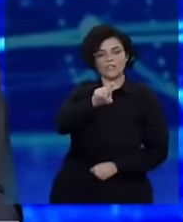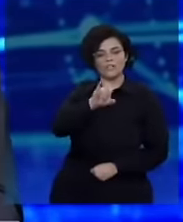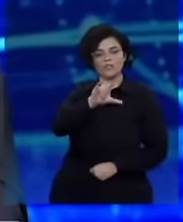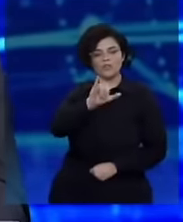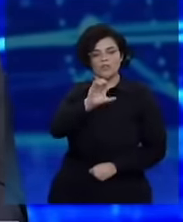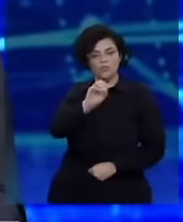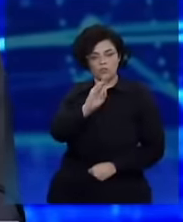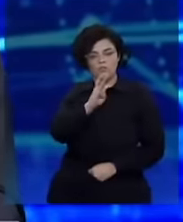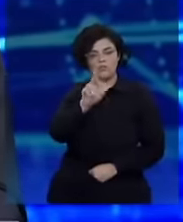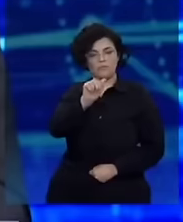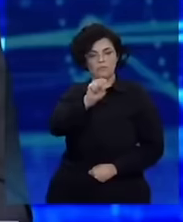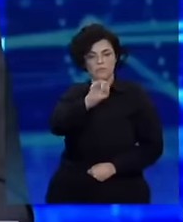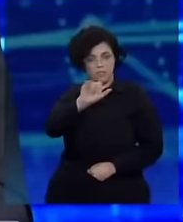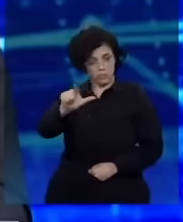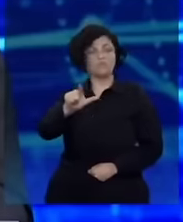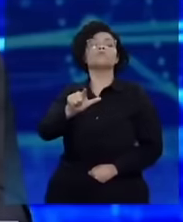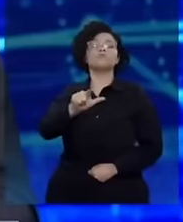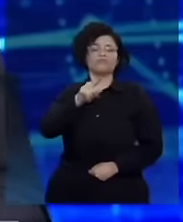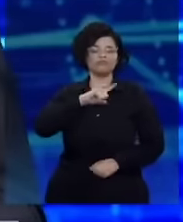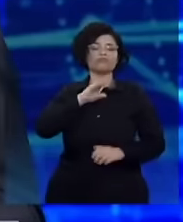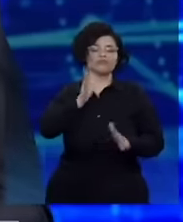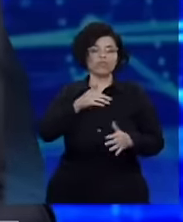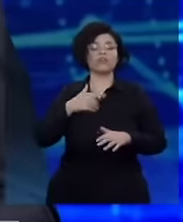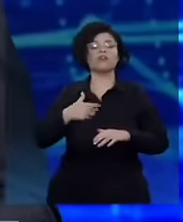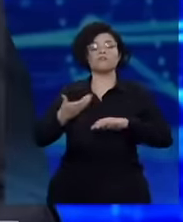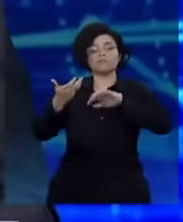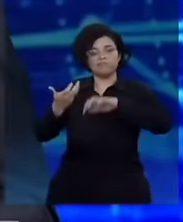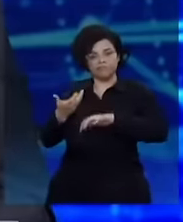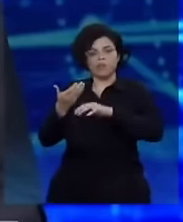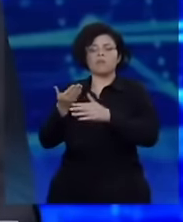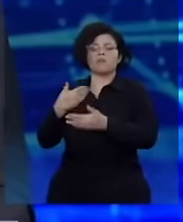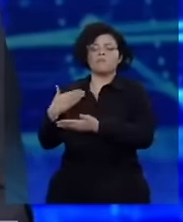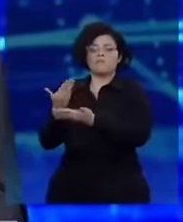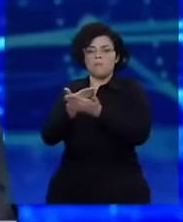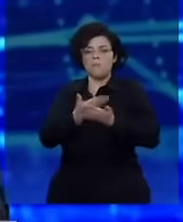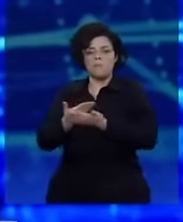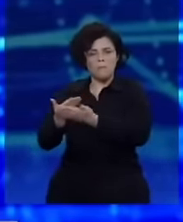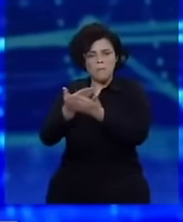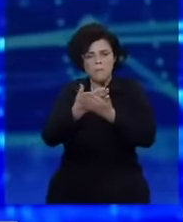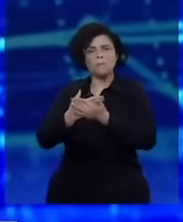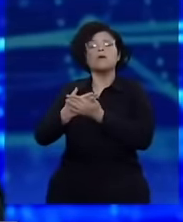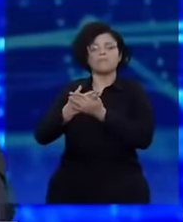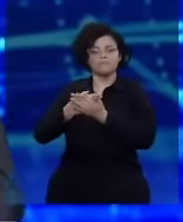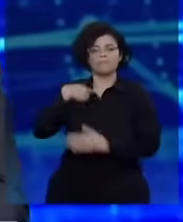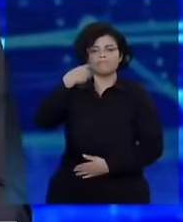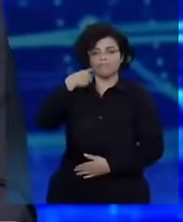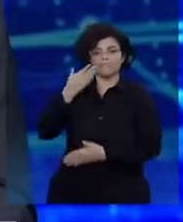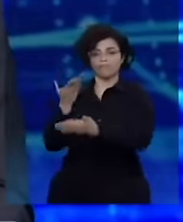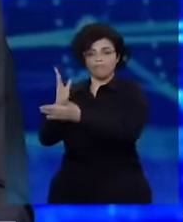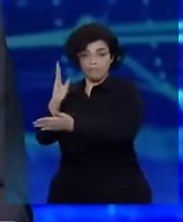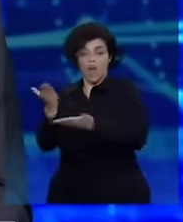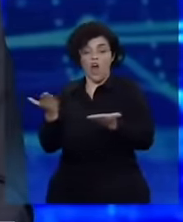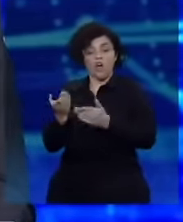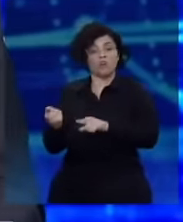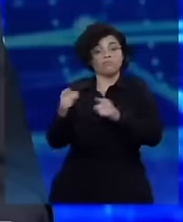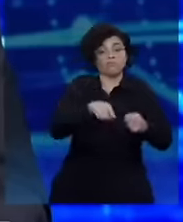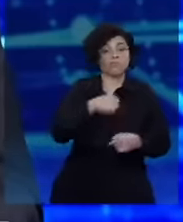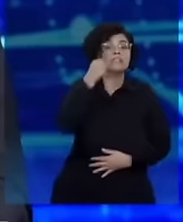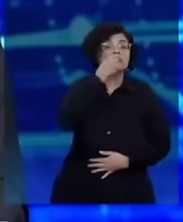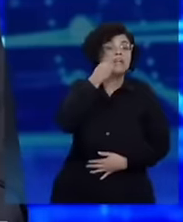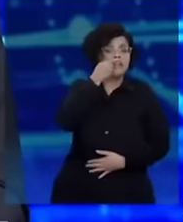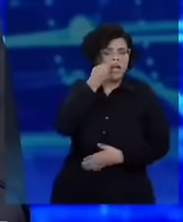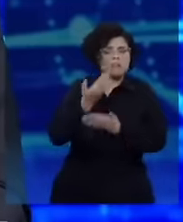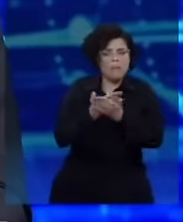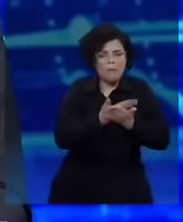de uma proposta que já passou na Câmara, visando a reforma tributária e está no Senado Federal. Vamos